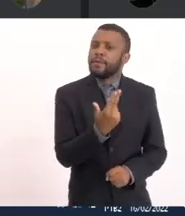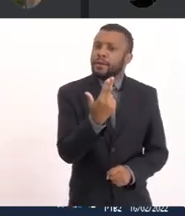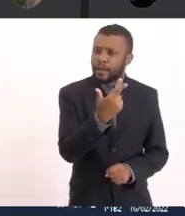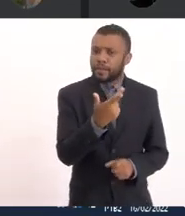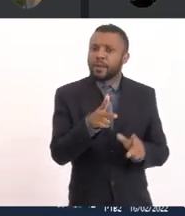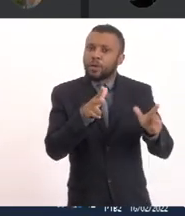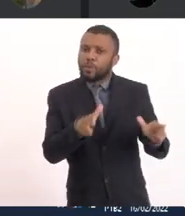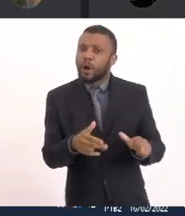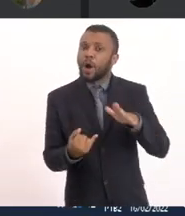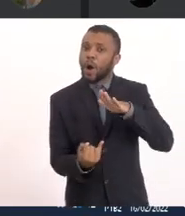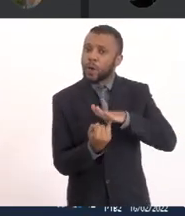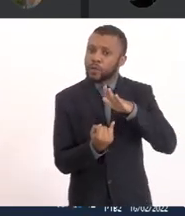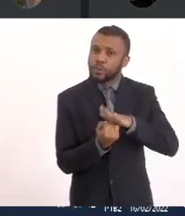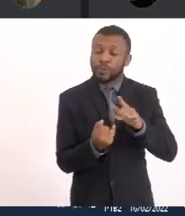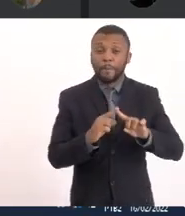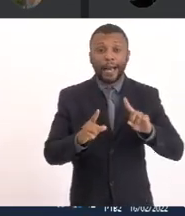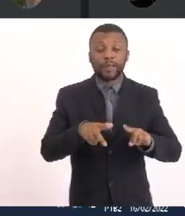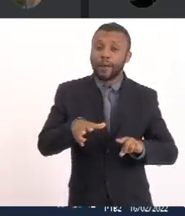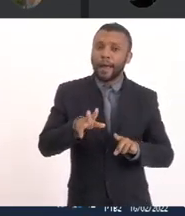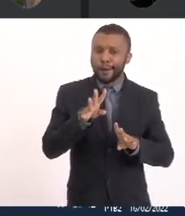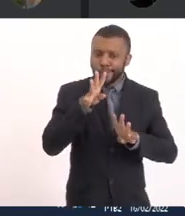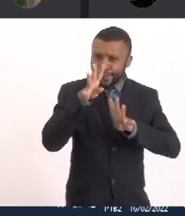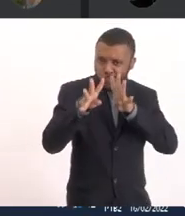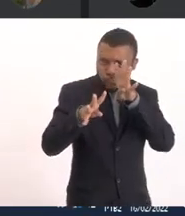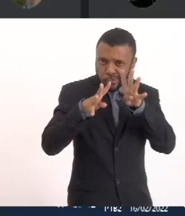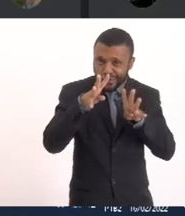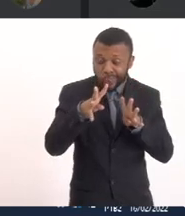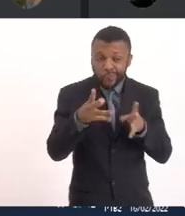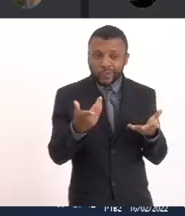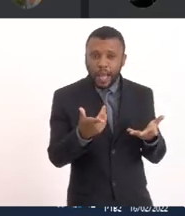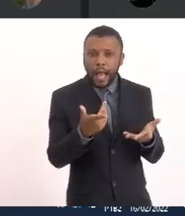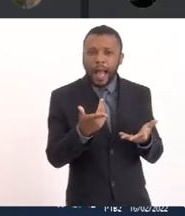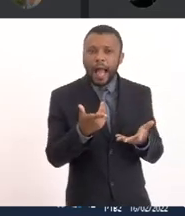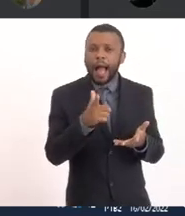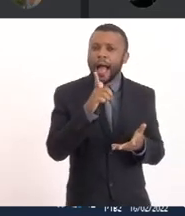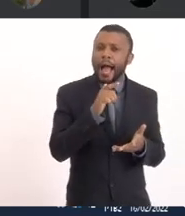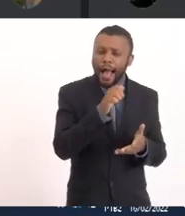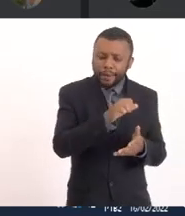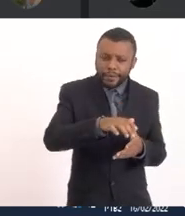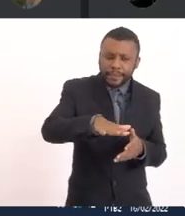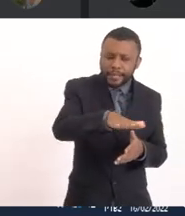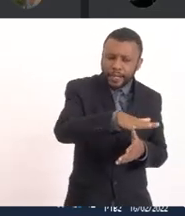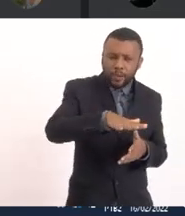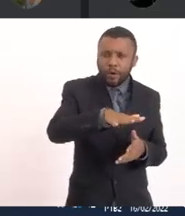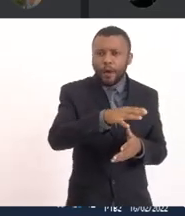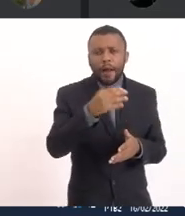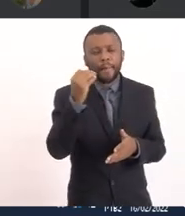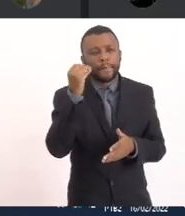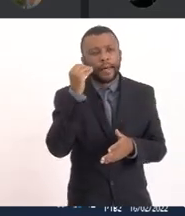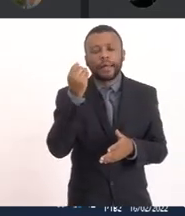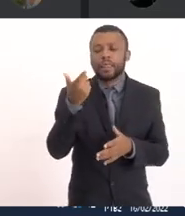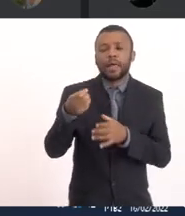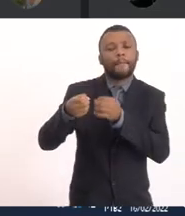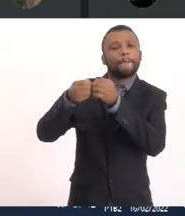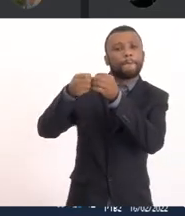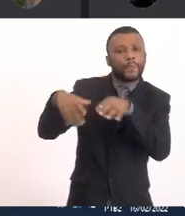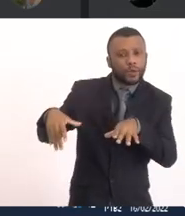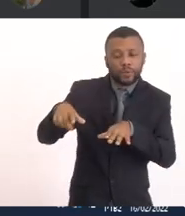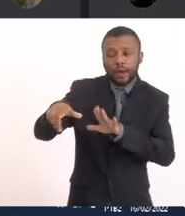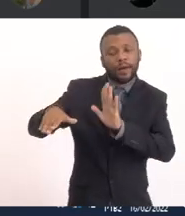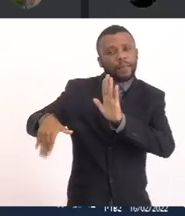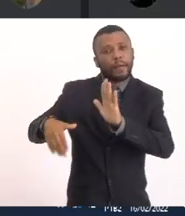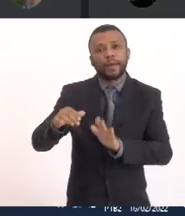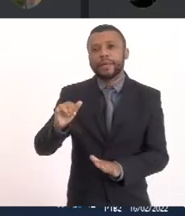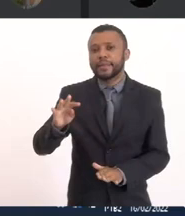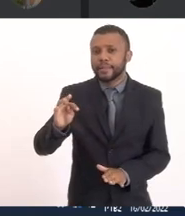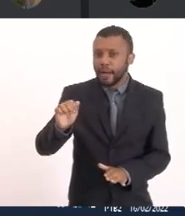vem fazendo Mas não é saindo Tirando a água da lagoa De qualquer maneira Pra colocar em risco A população Que toma banho Nessa praia de Itaúna